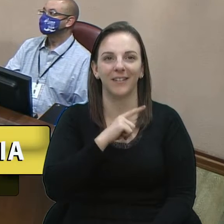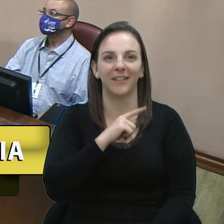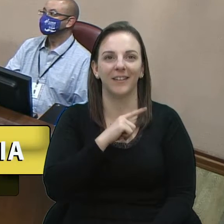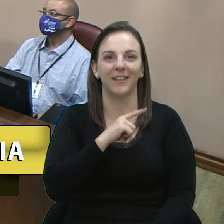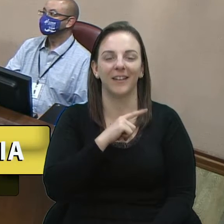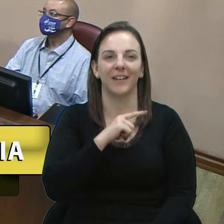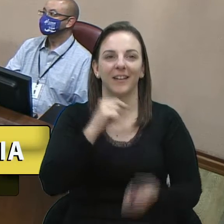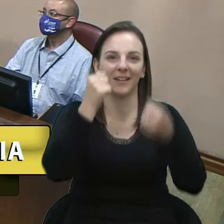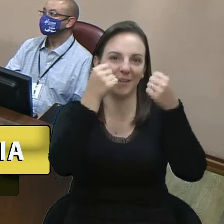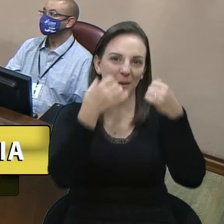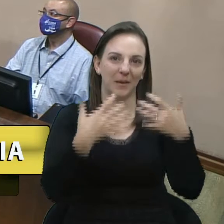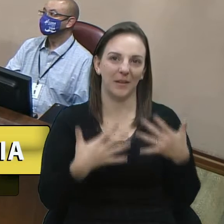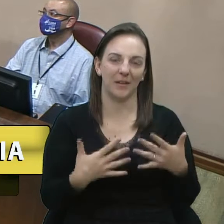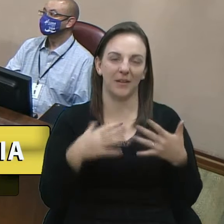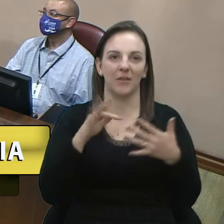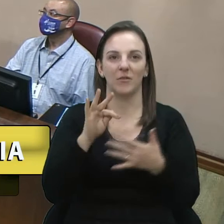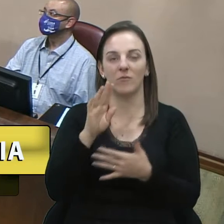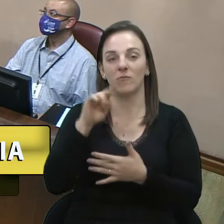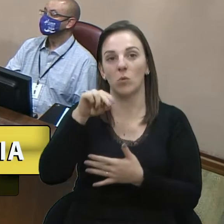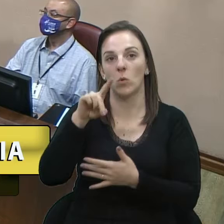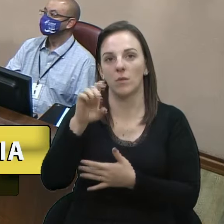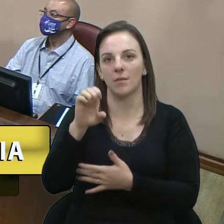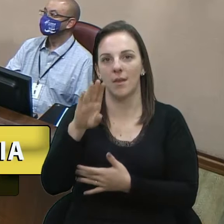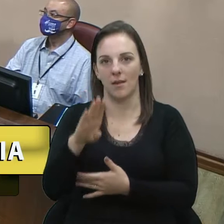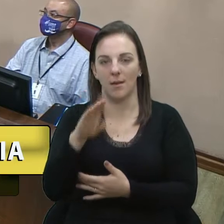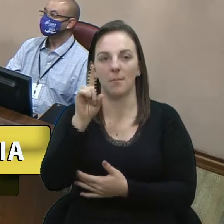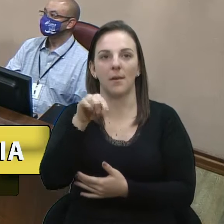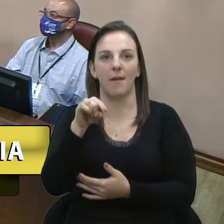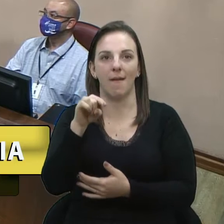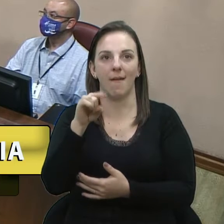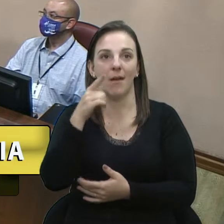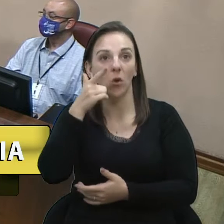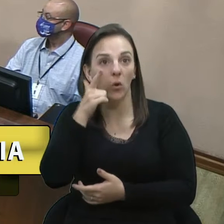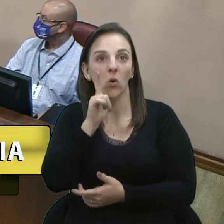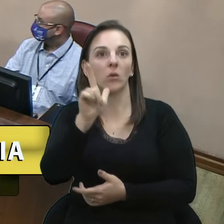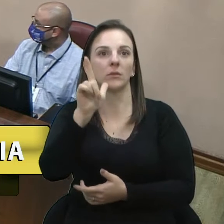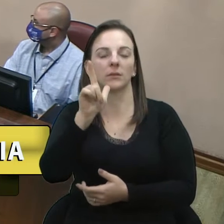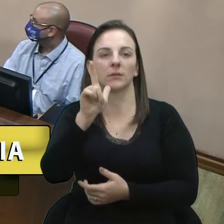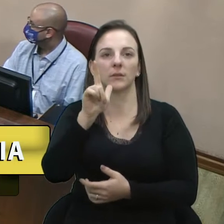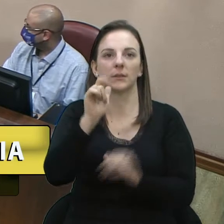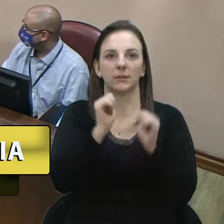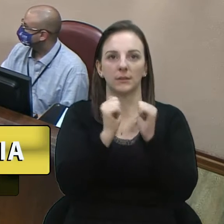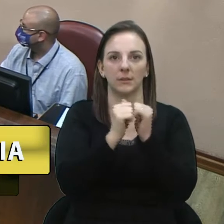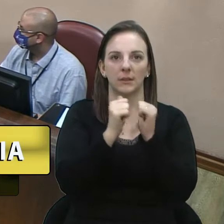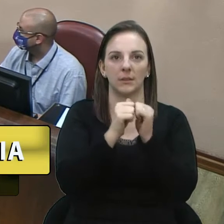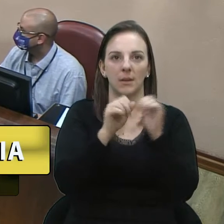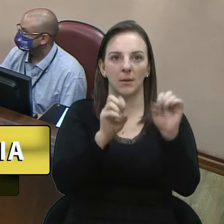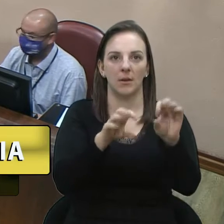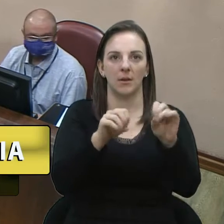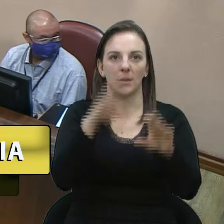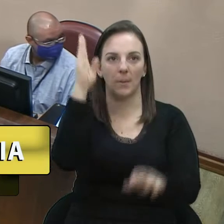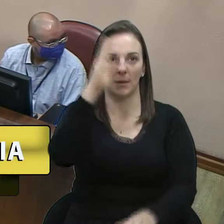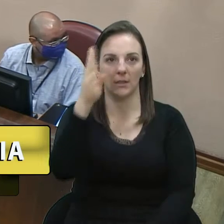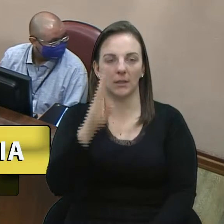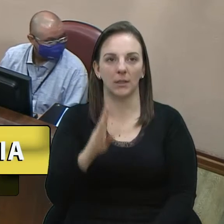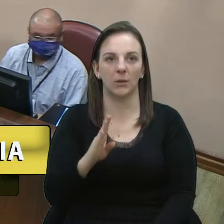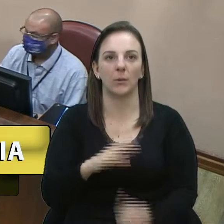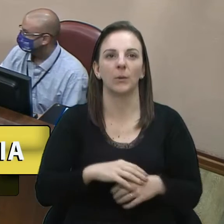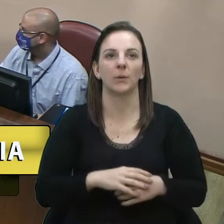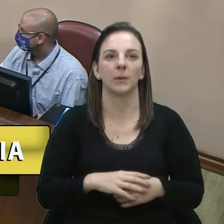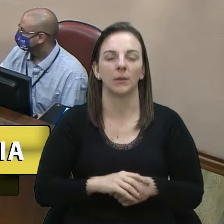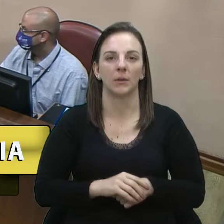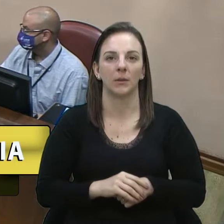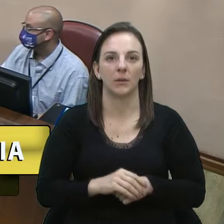Fundeb é uma conquista do sistema educacional brasileiro, da